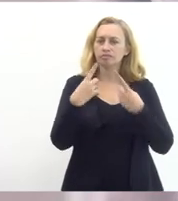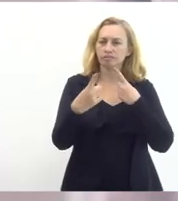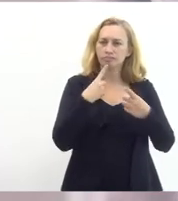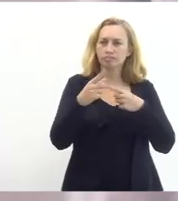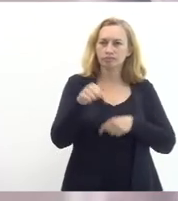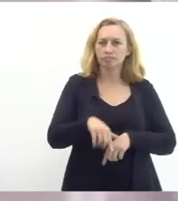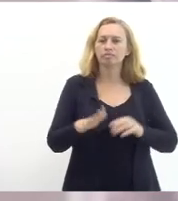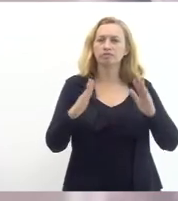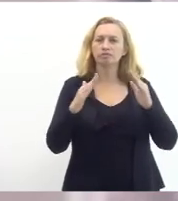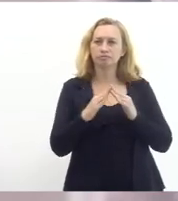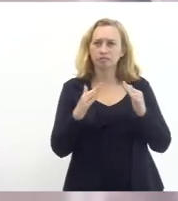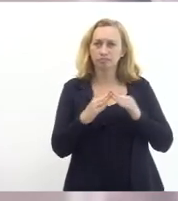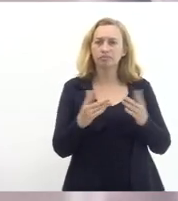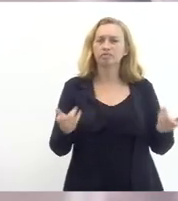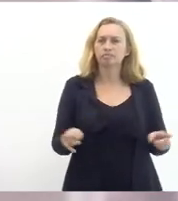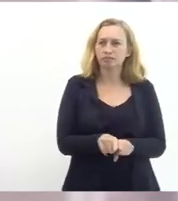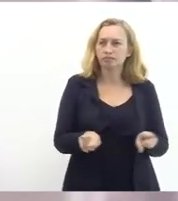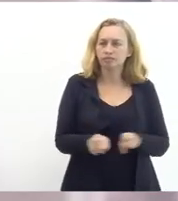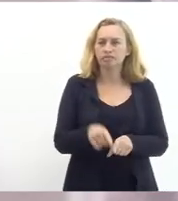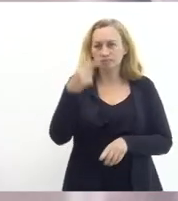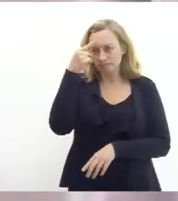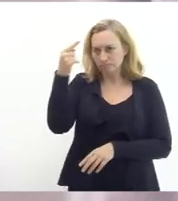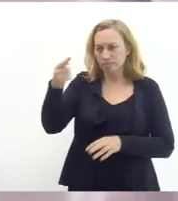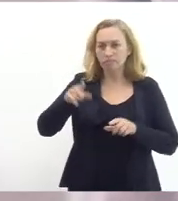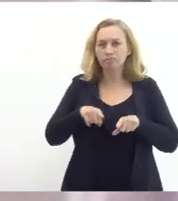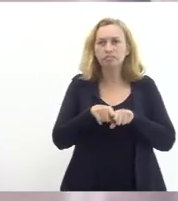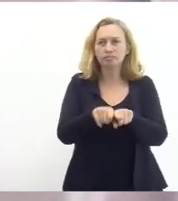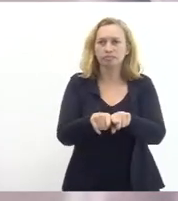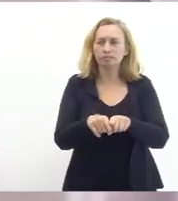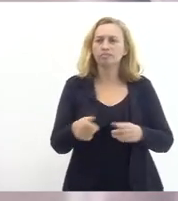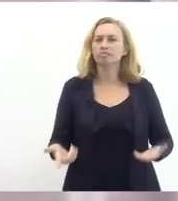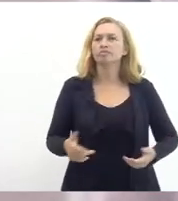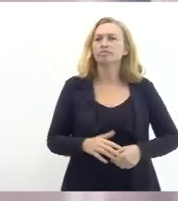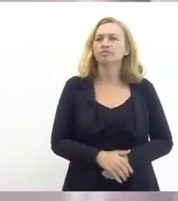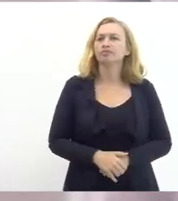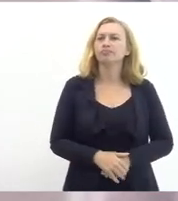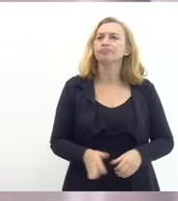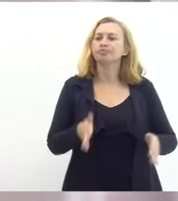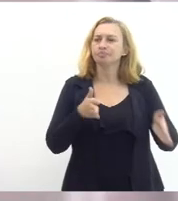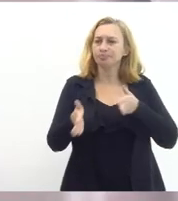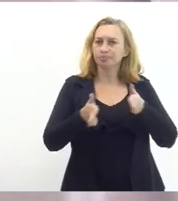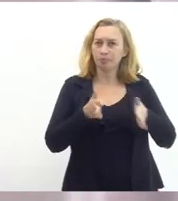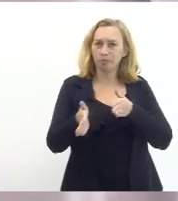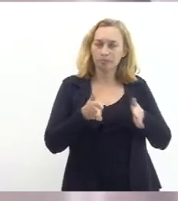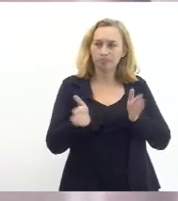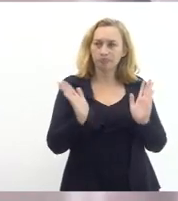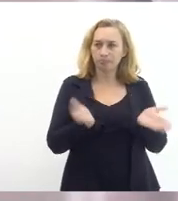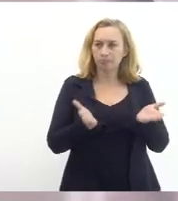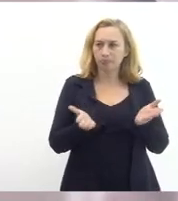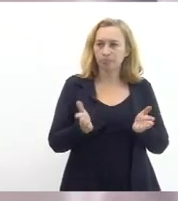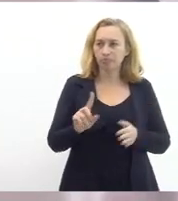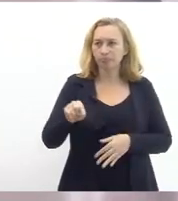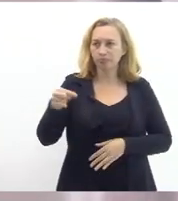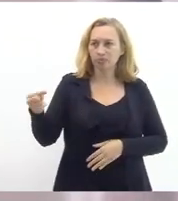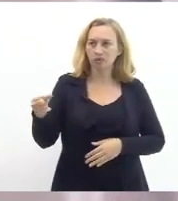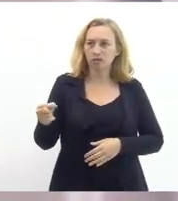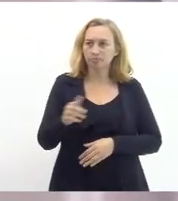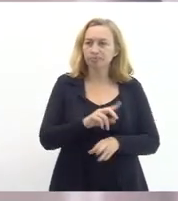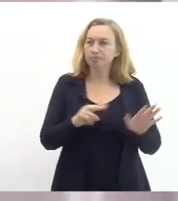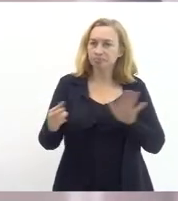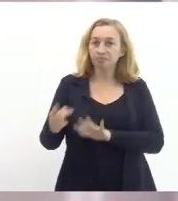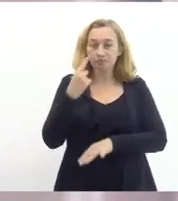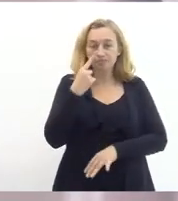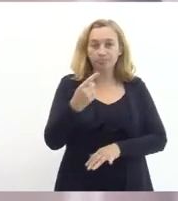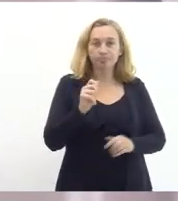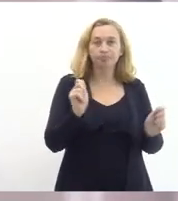casa estamos também consolidando essa ideia em comum para nesse período que a gente vai ter agora das próximas semanas vendo as